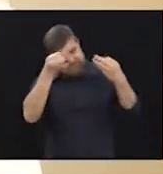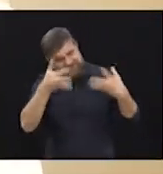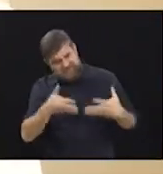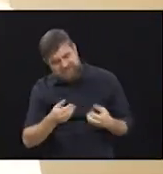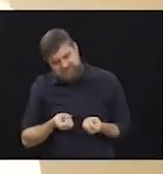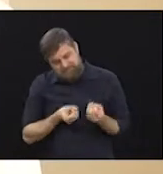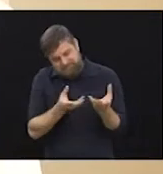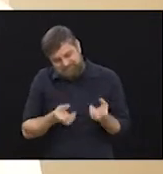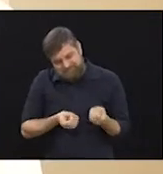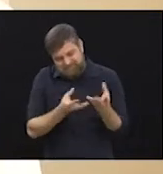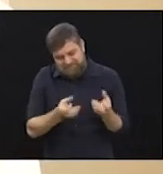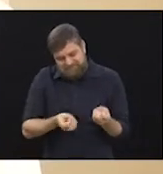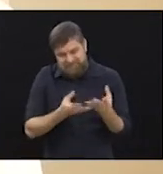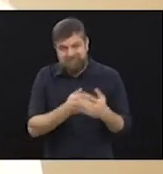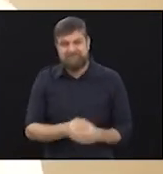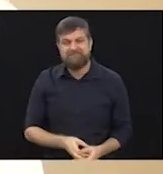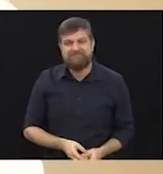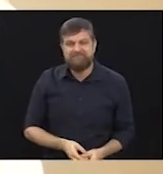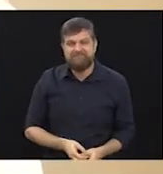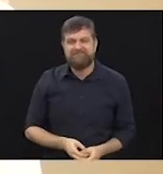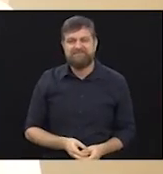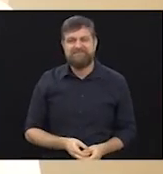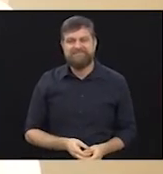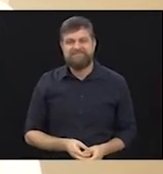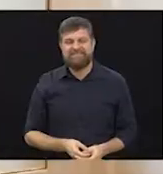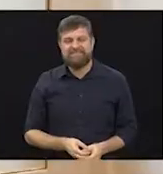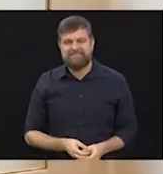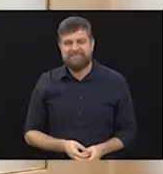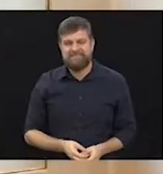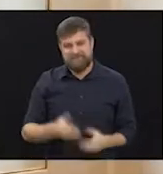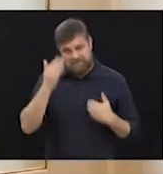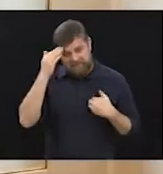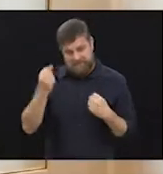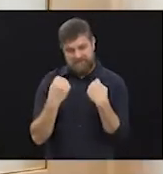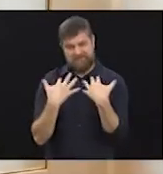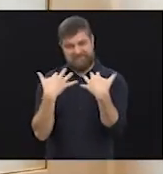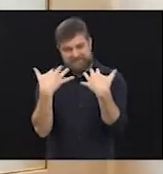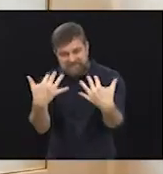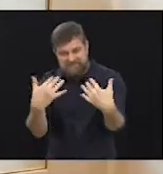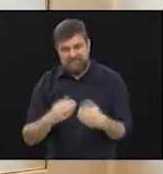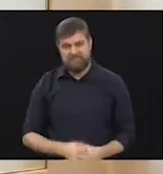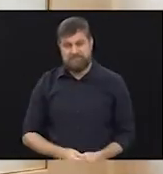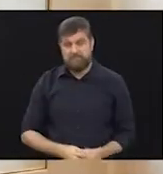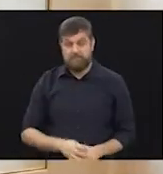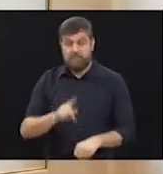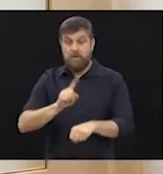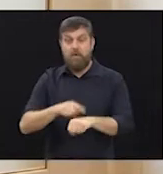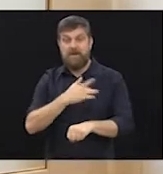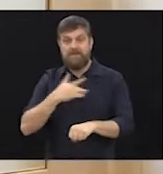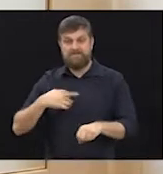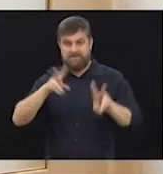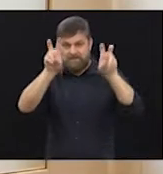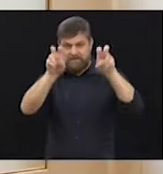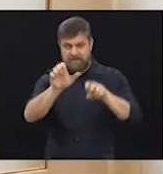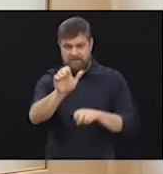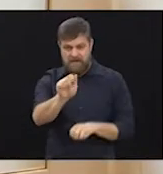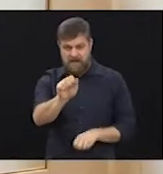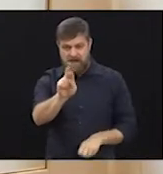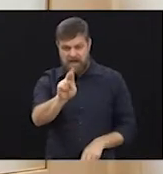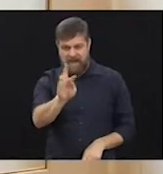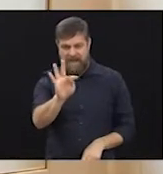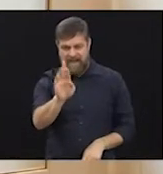passado informações úteis aí para hoje. certeza passou. Obrigada por ter ficado com a gente, esse foi o Momento Saúde que falou sobre